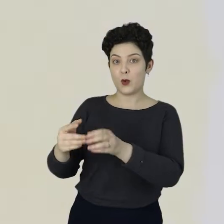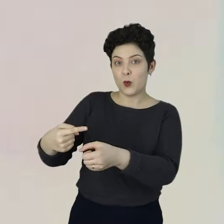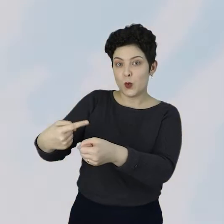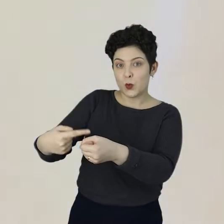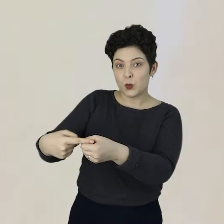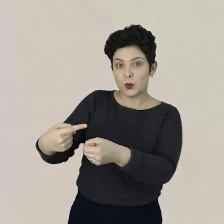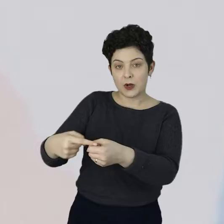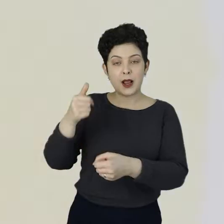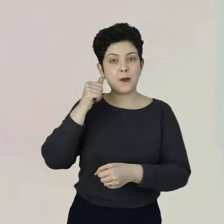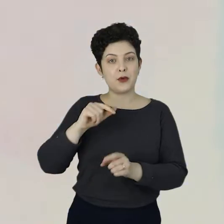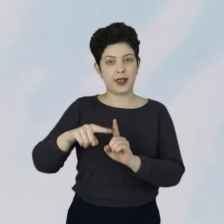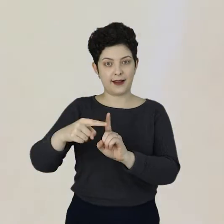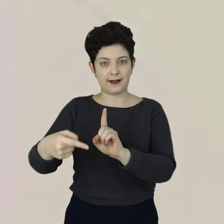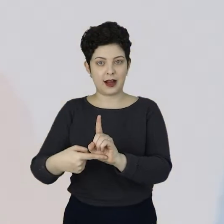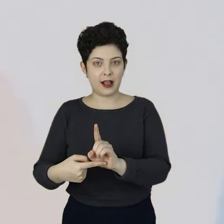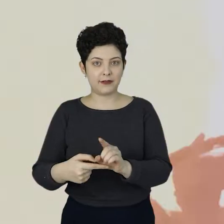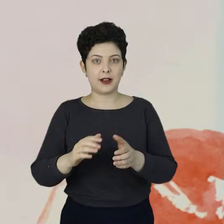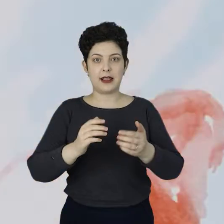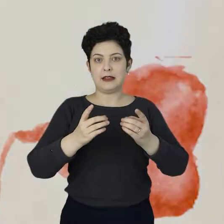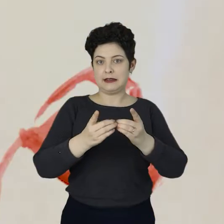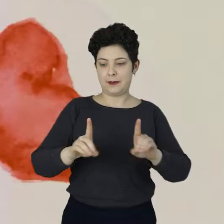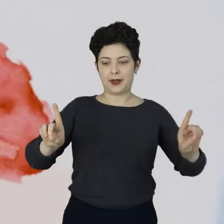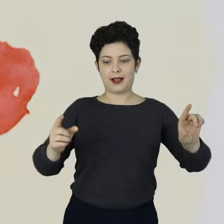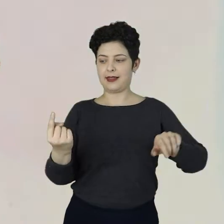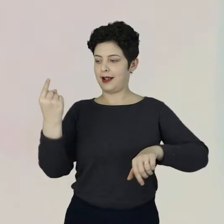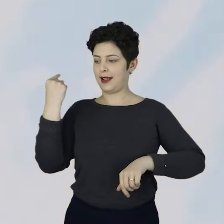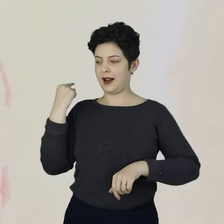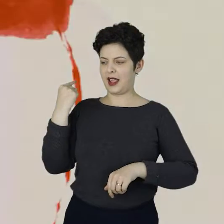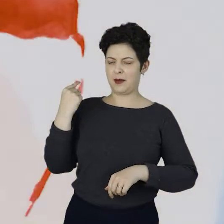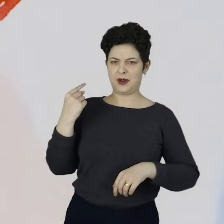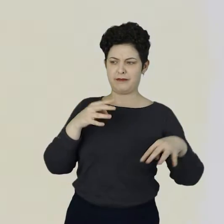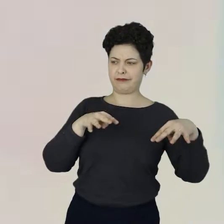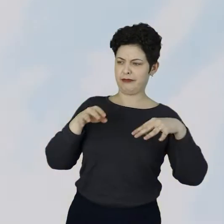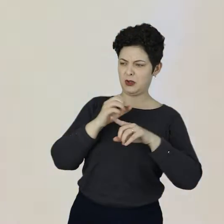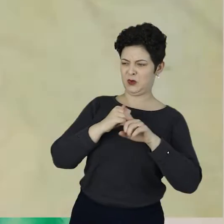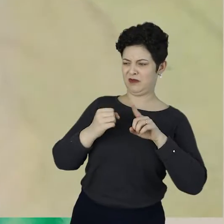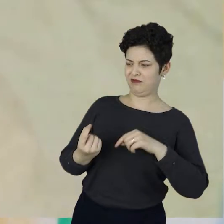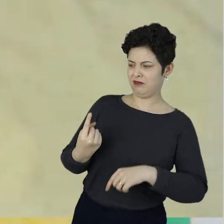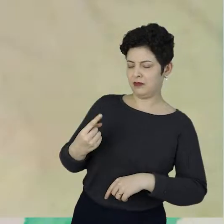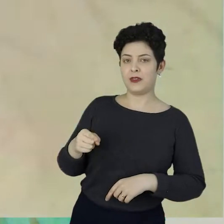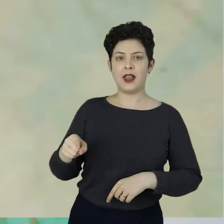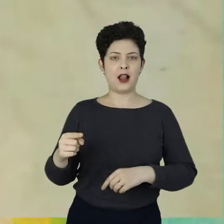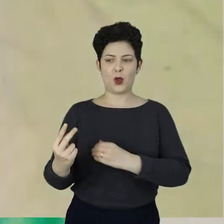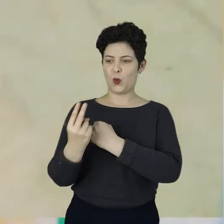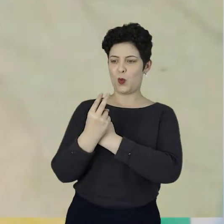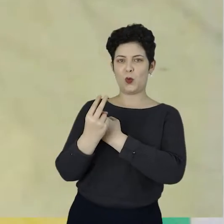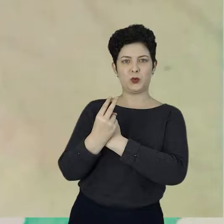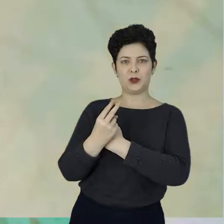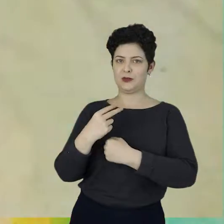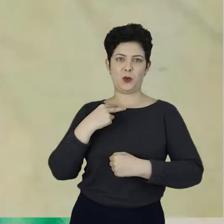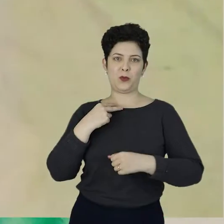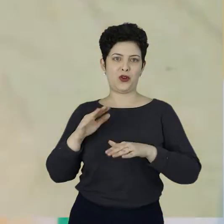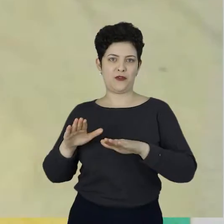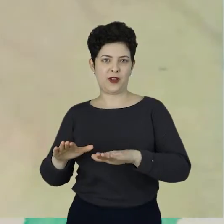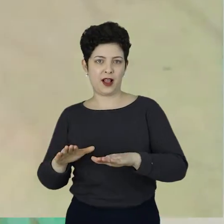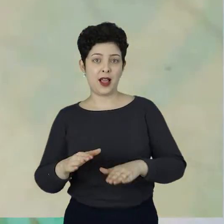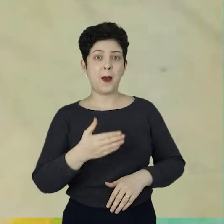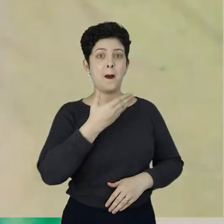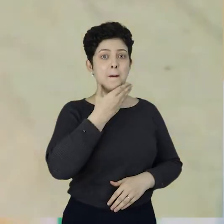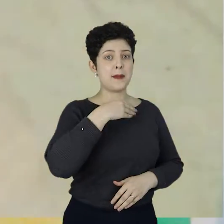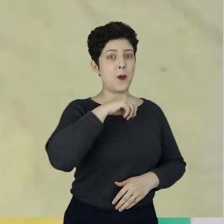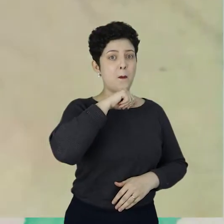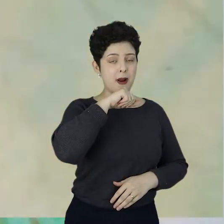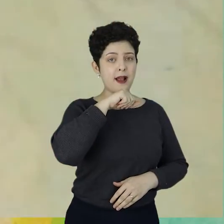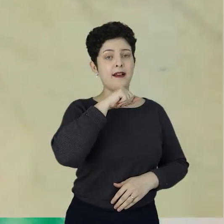morava no interior e mulher grávida sem o marido naquela época não era bem vista. Ela não pôde ficar comigo, meu pai na época